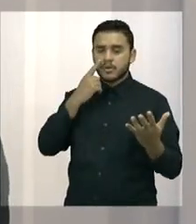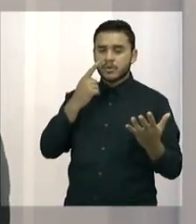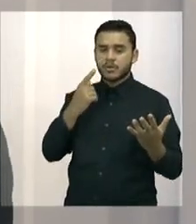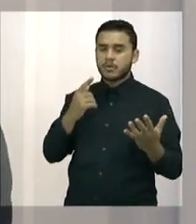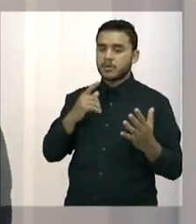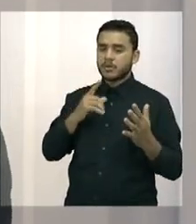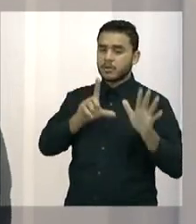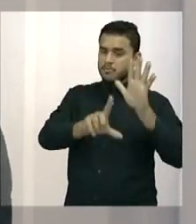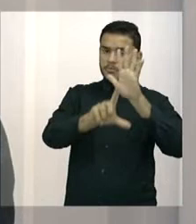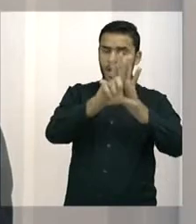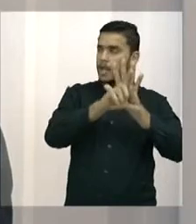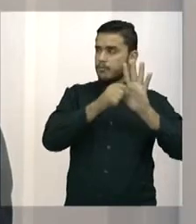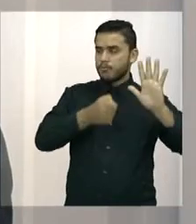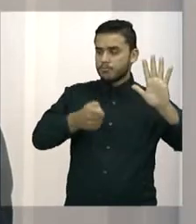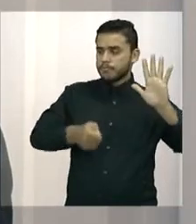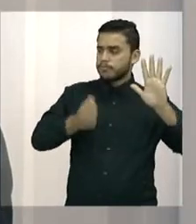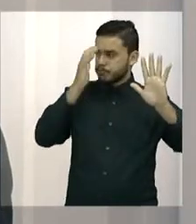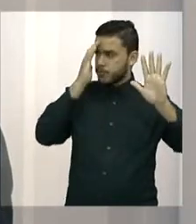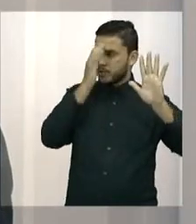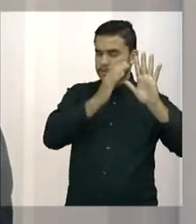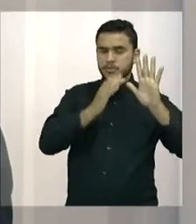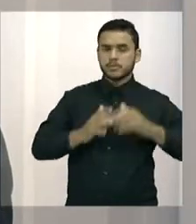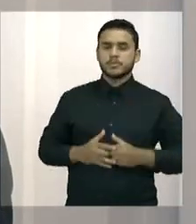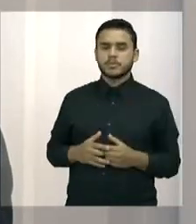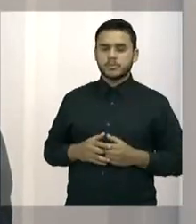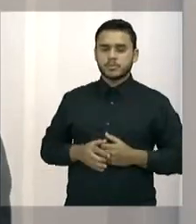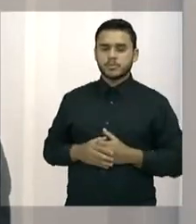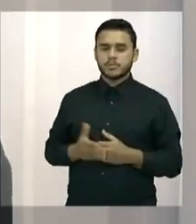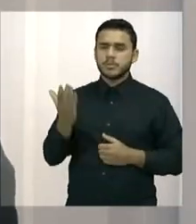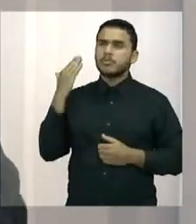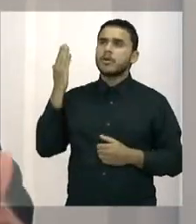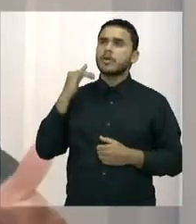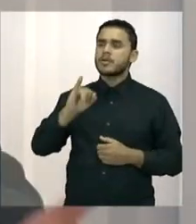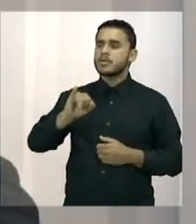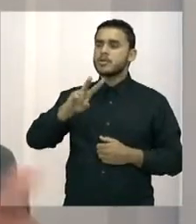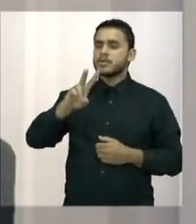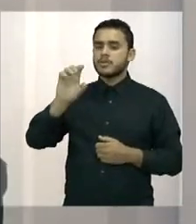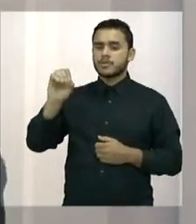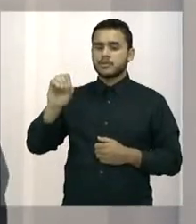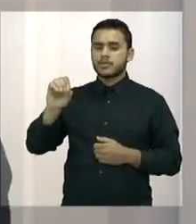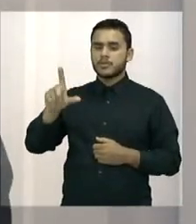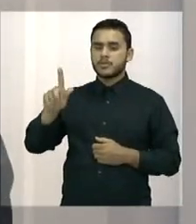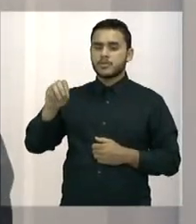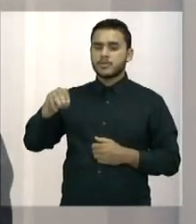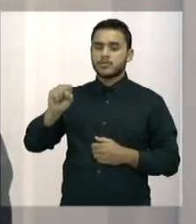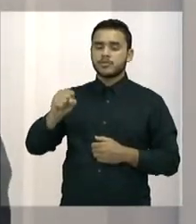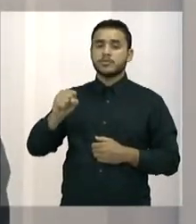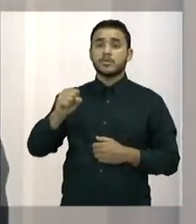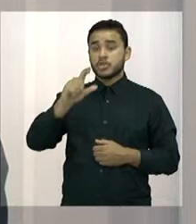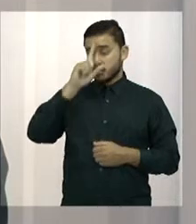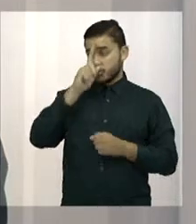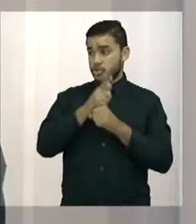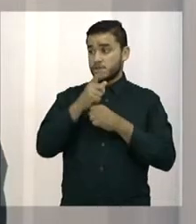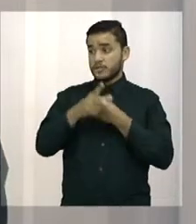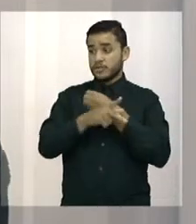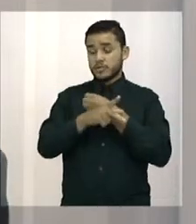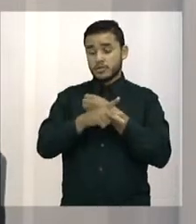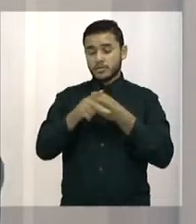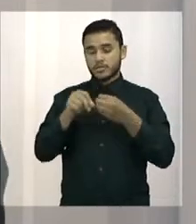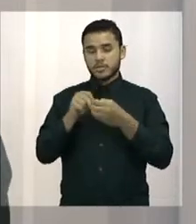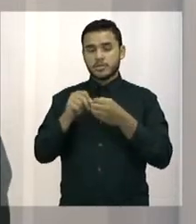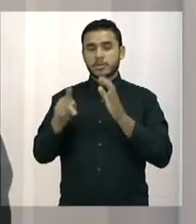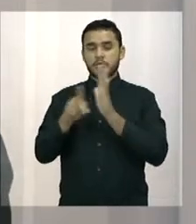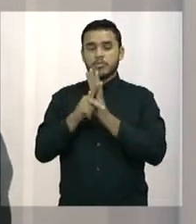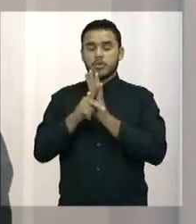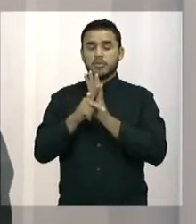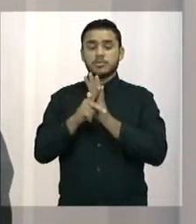de leis. Vê na época que o Ivo Gomes era chefe de gabinete do CID. E na época eu podia ser o